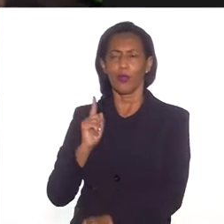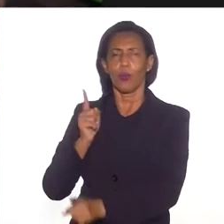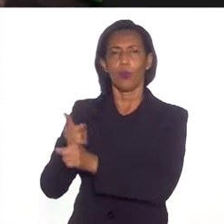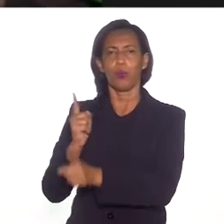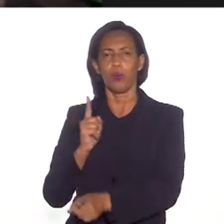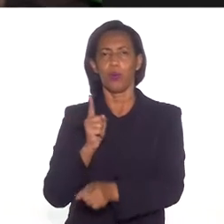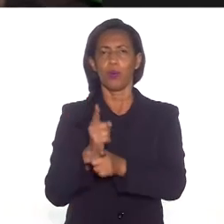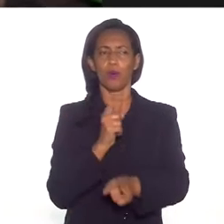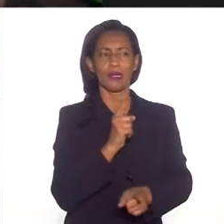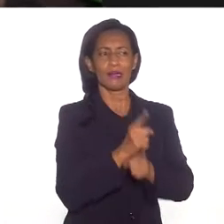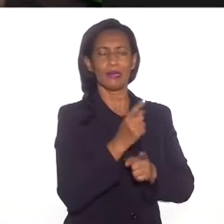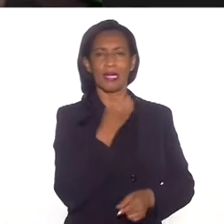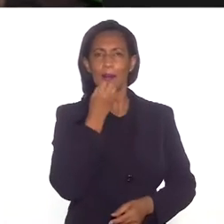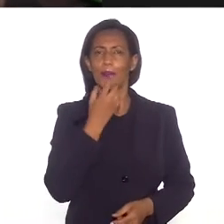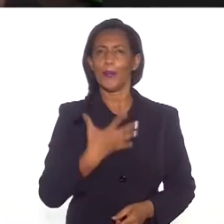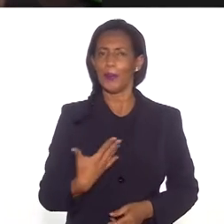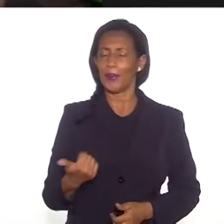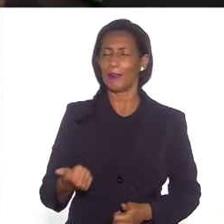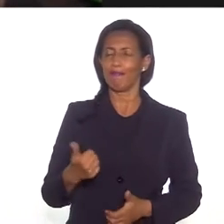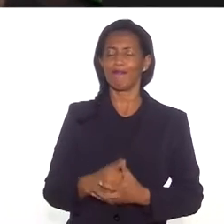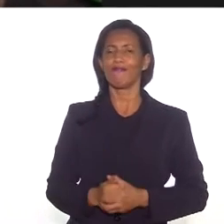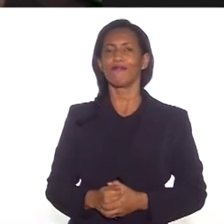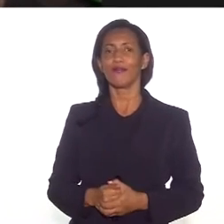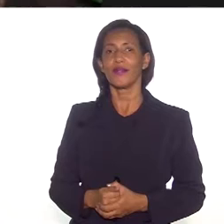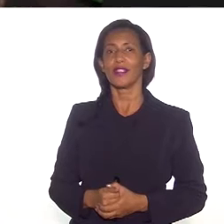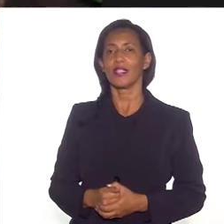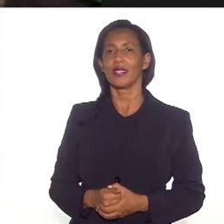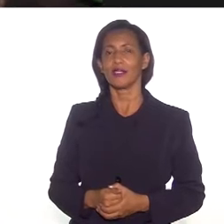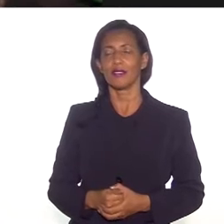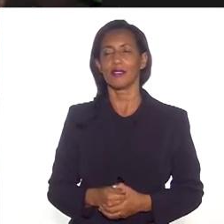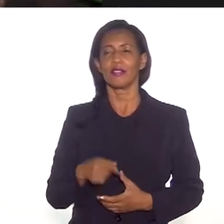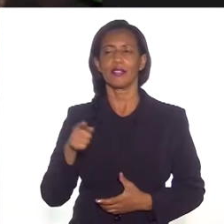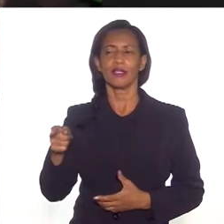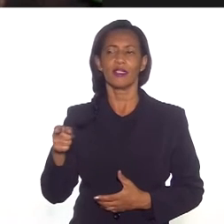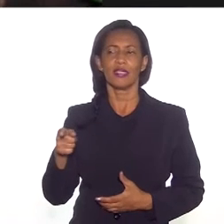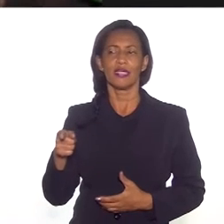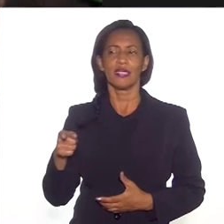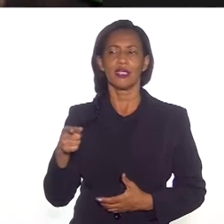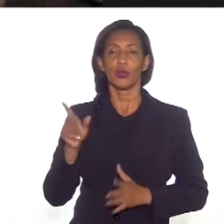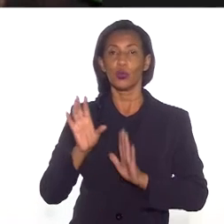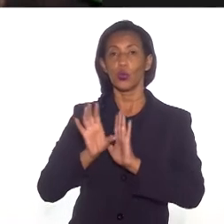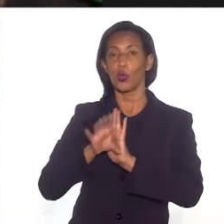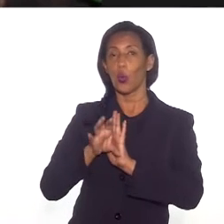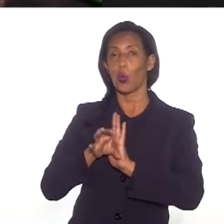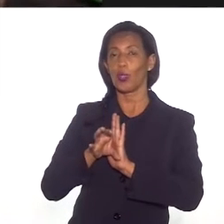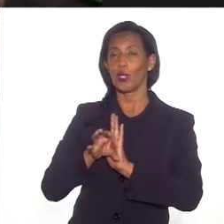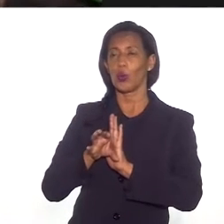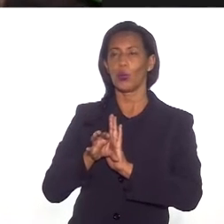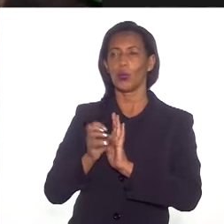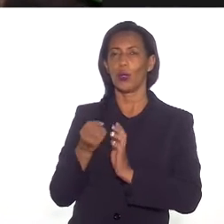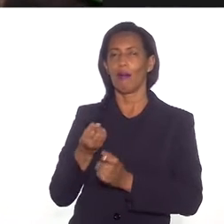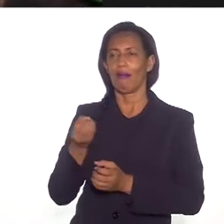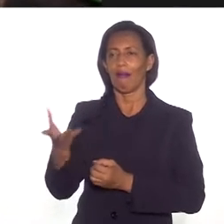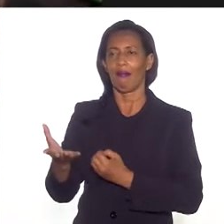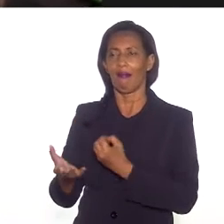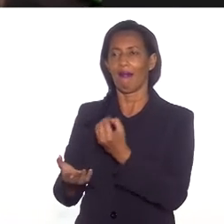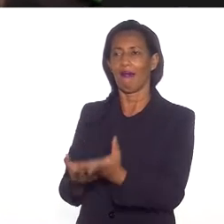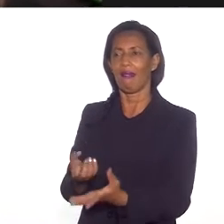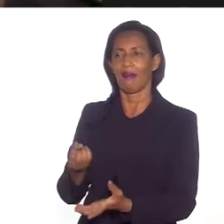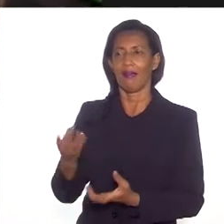jeito de bom, um jeito bom, de passar os conteúdos que eu queria,